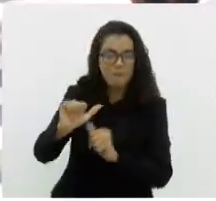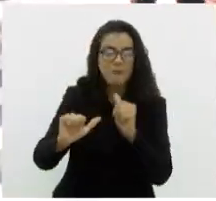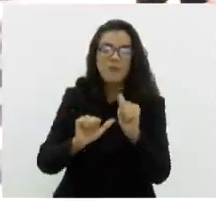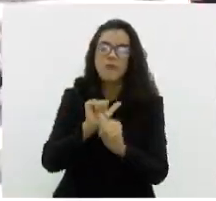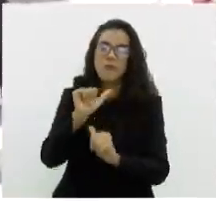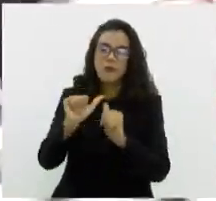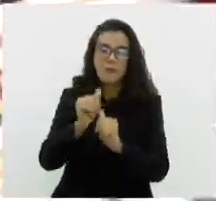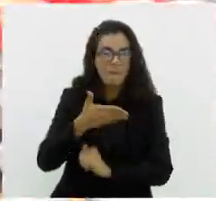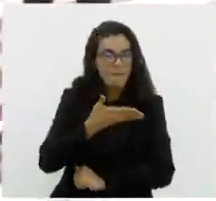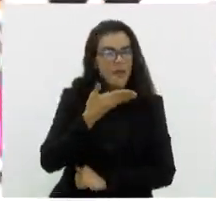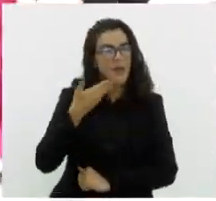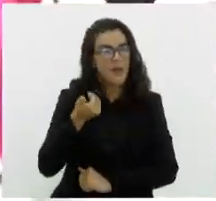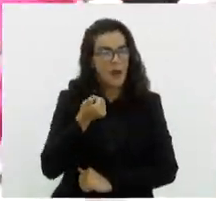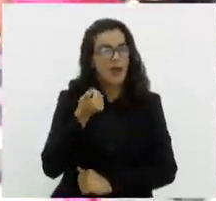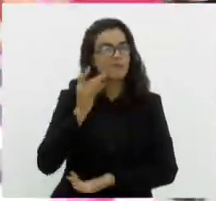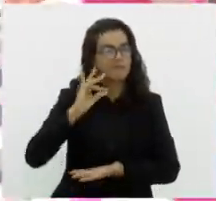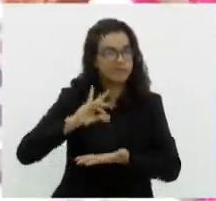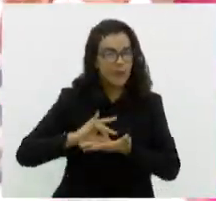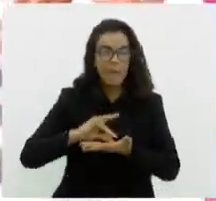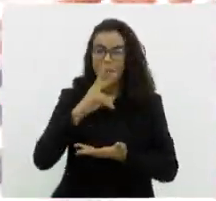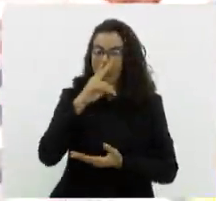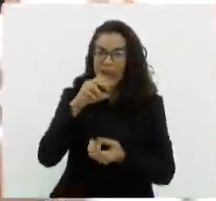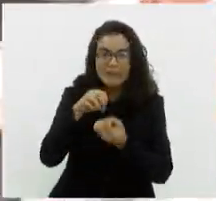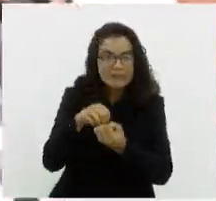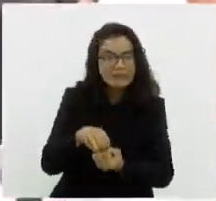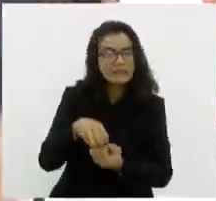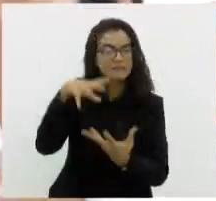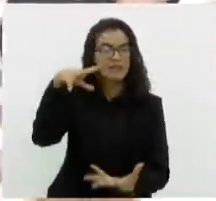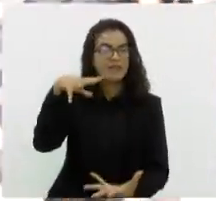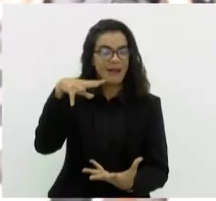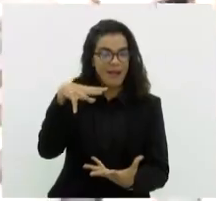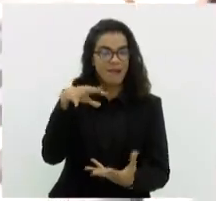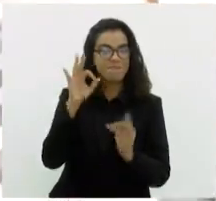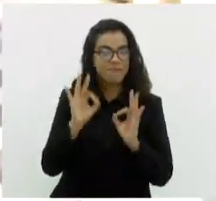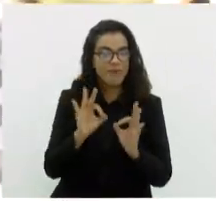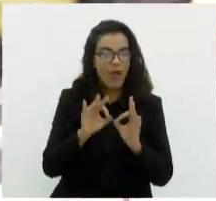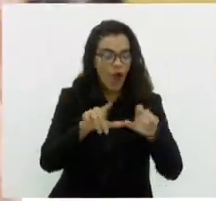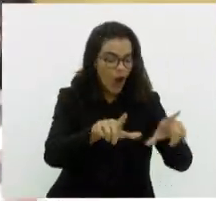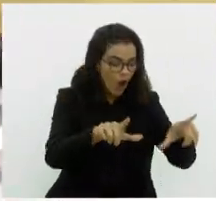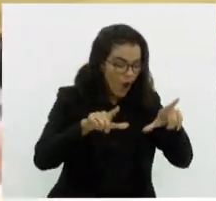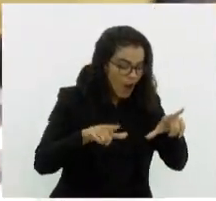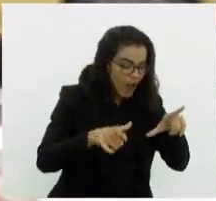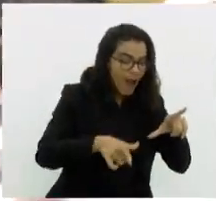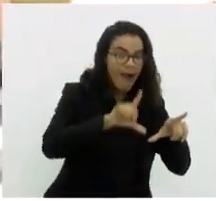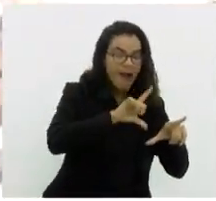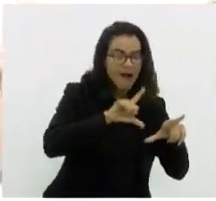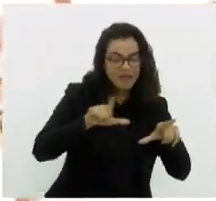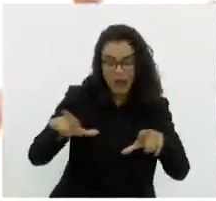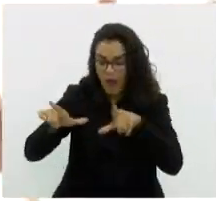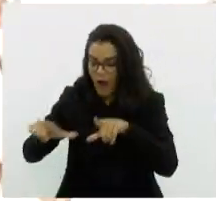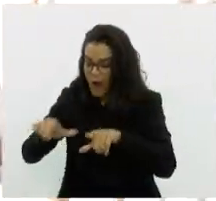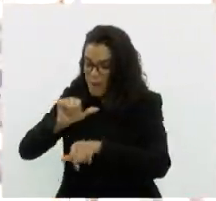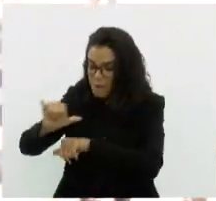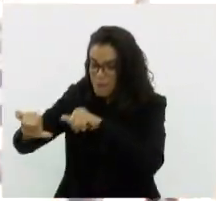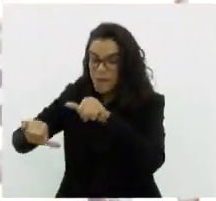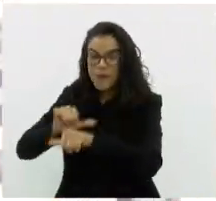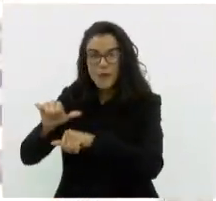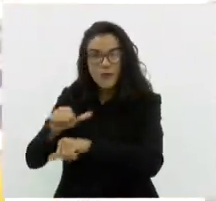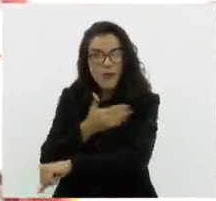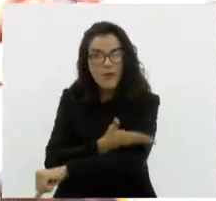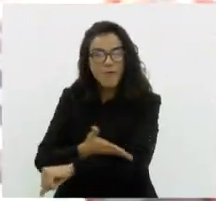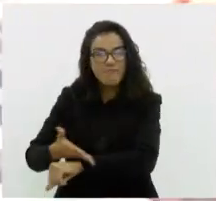grande melhora e é real. Parece milagroso. Quando a gente olha os exames de antes e após a mudança de estilo de vida, parece um milagre.